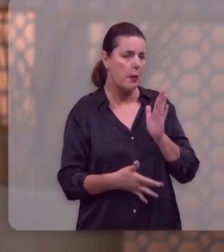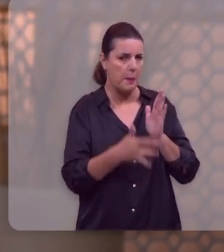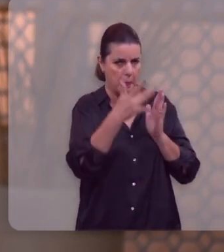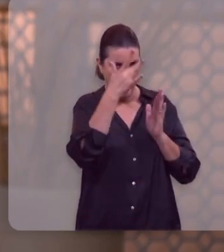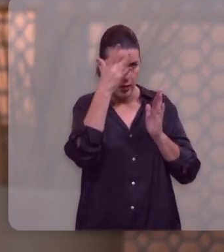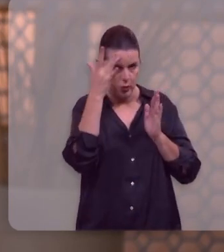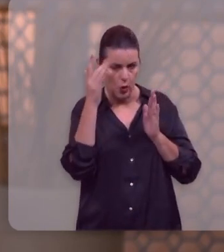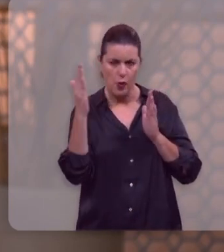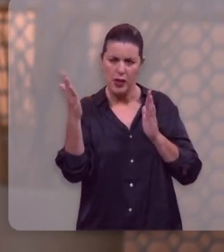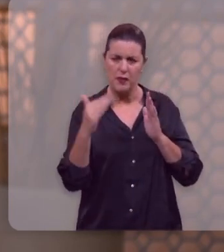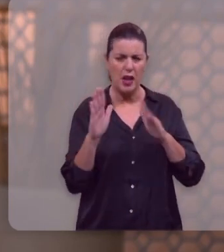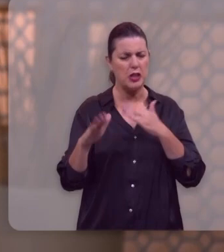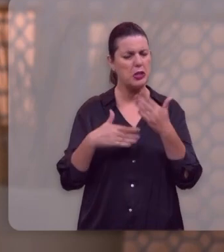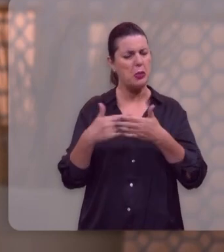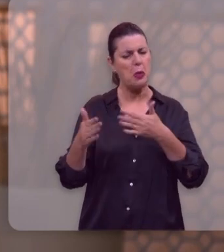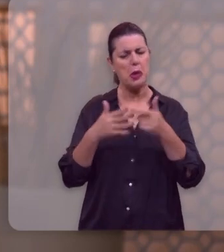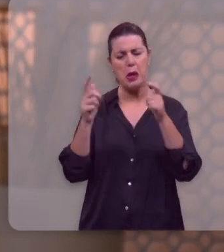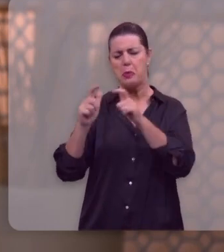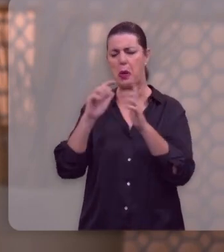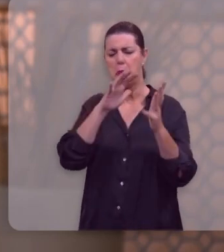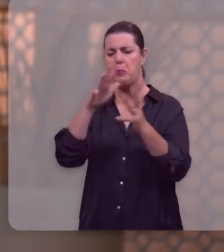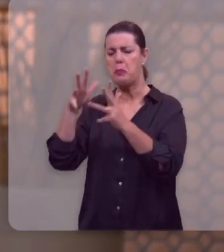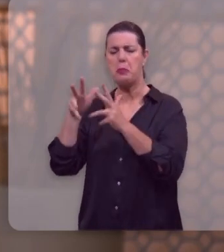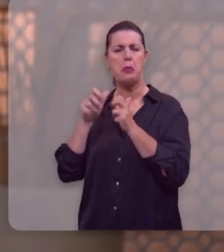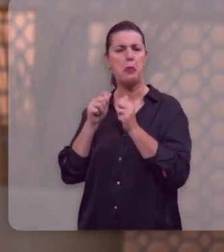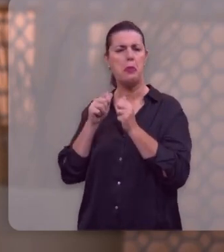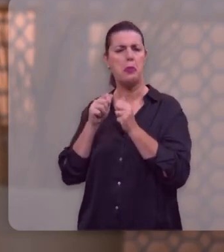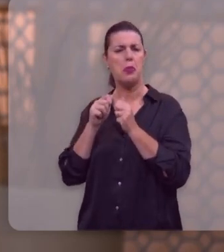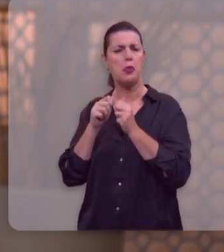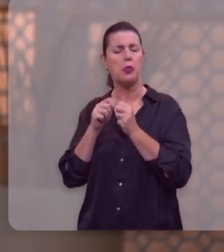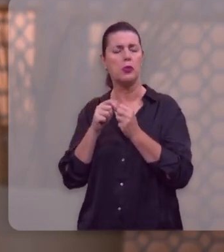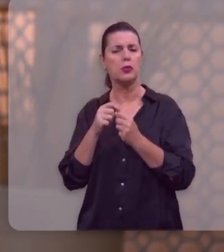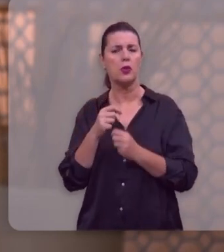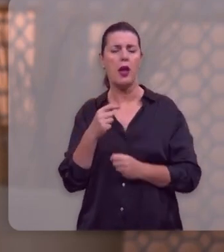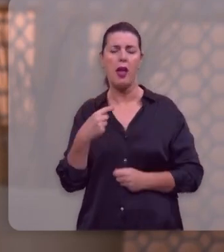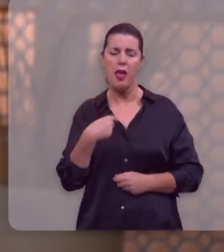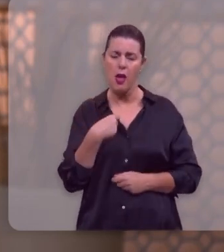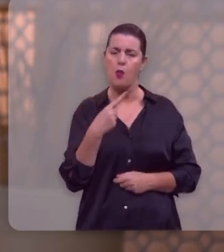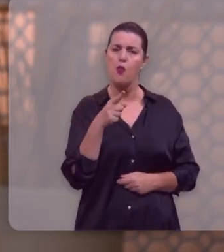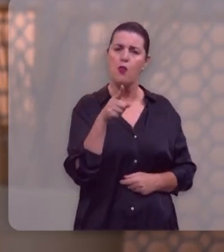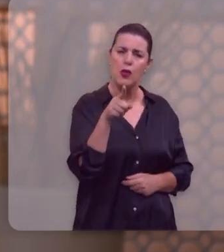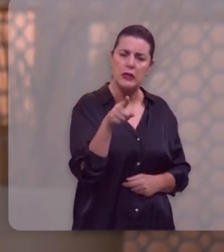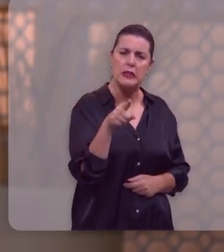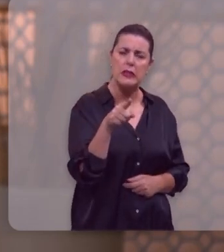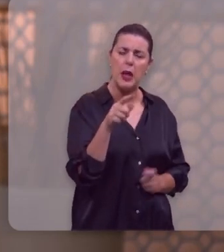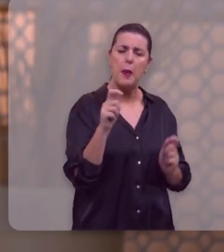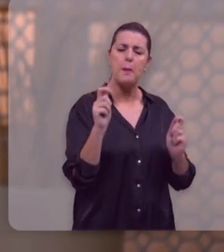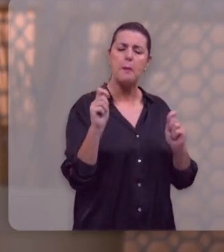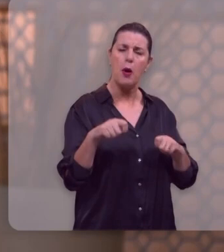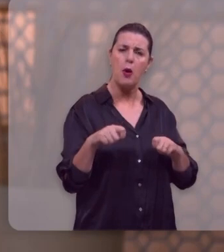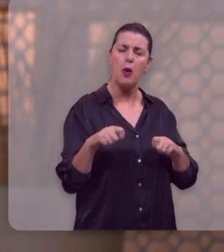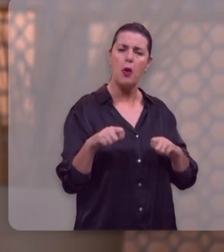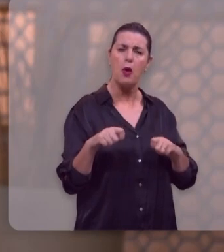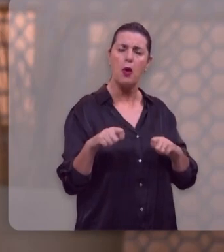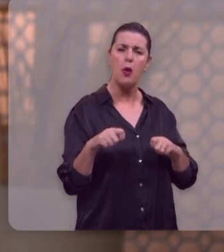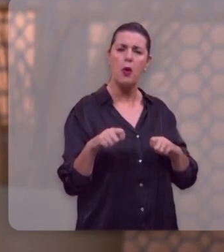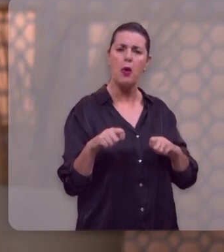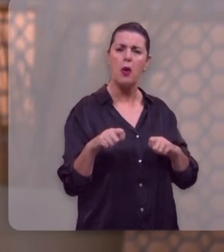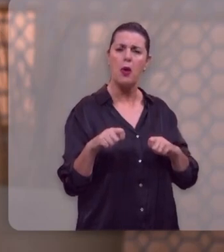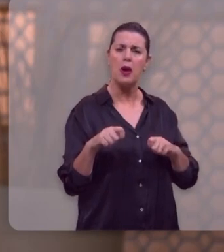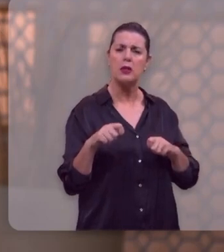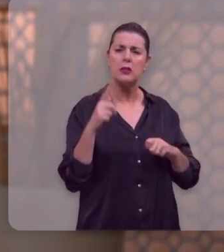procedem de toda tribo, raça, língua e nação, como é que você, como é que eu posso, podemos nos